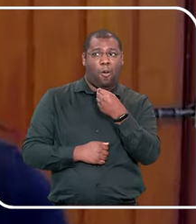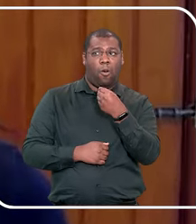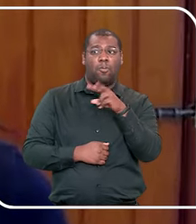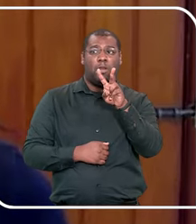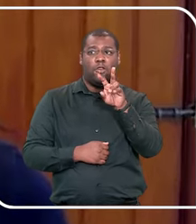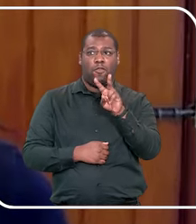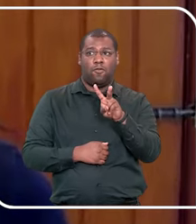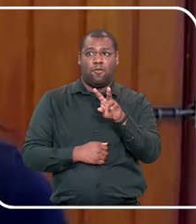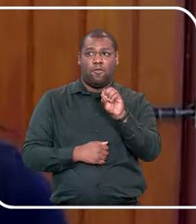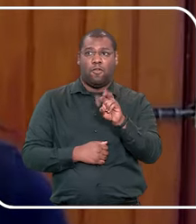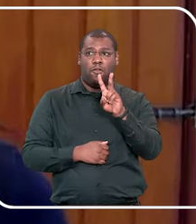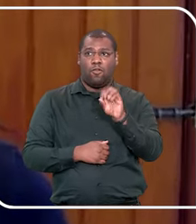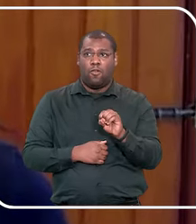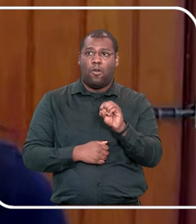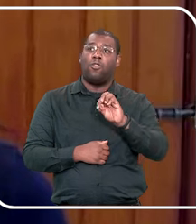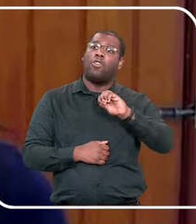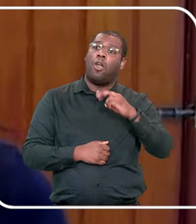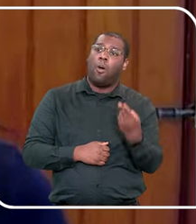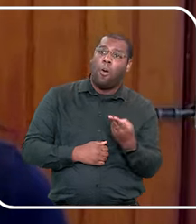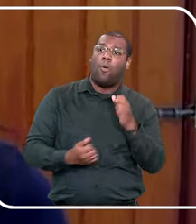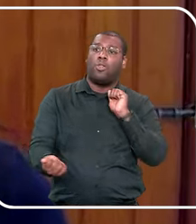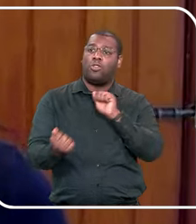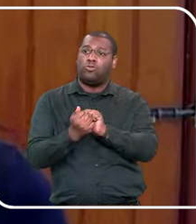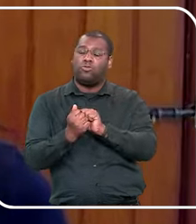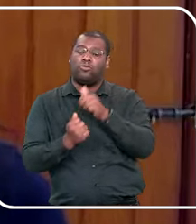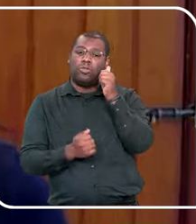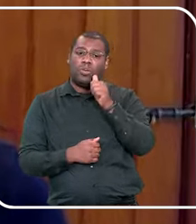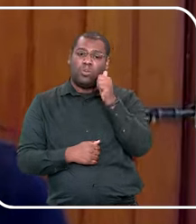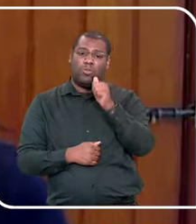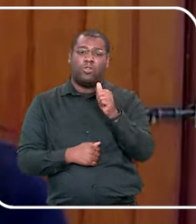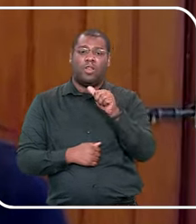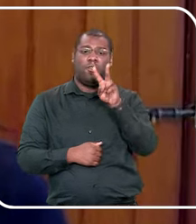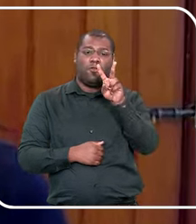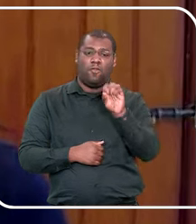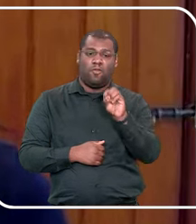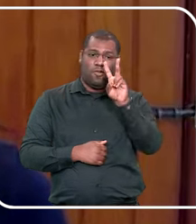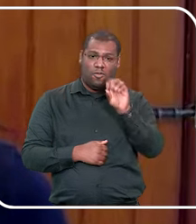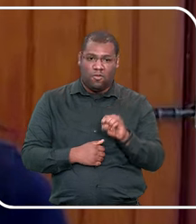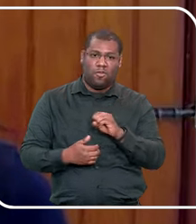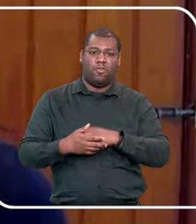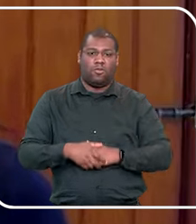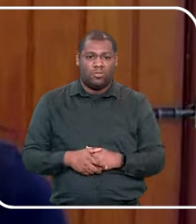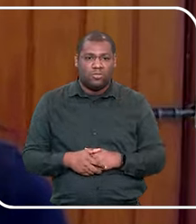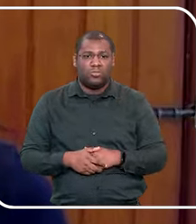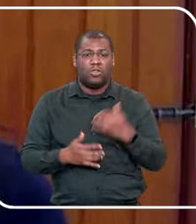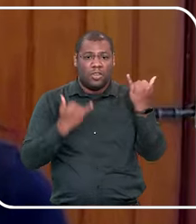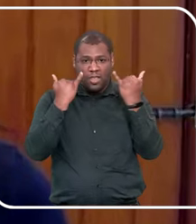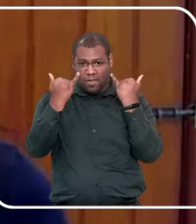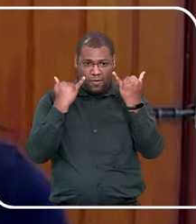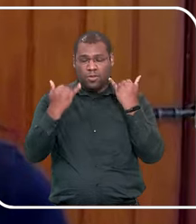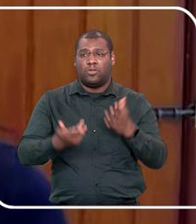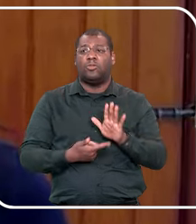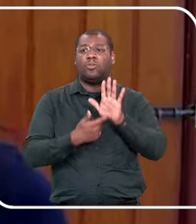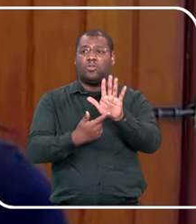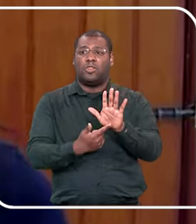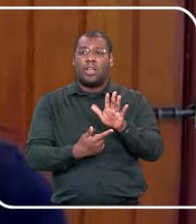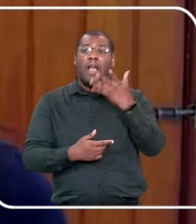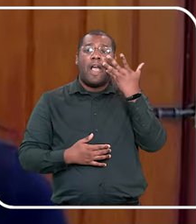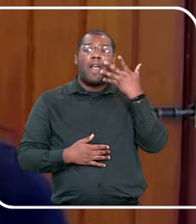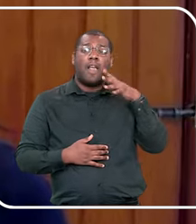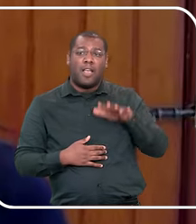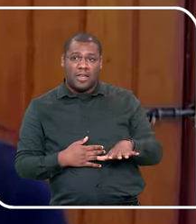avó, enfim, estão com a nossa rede de proteção. E os dados nos mostram que a maioria dos abusos